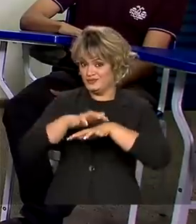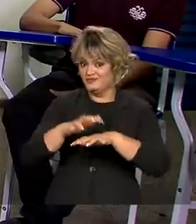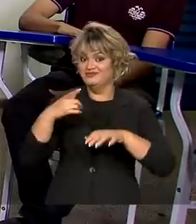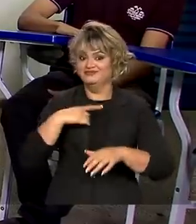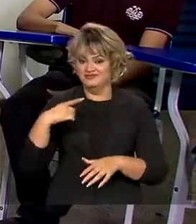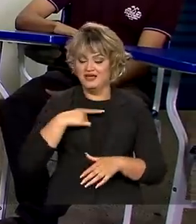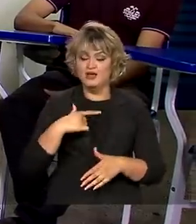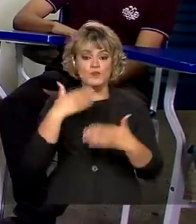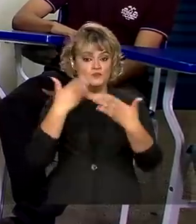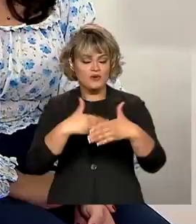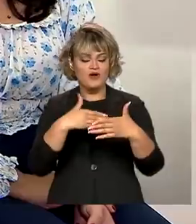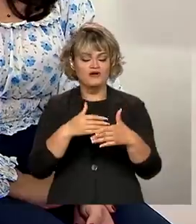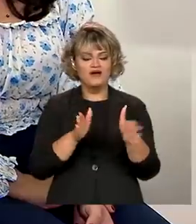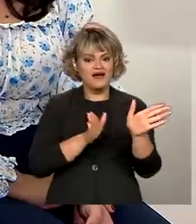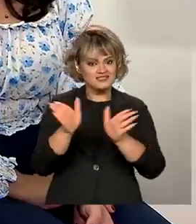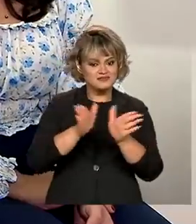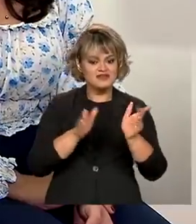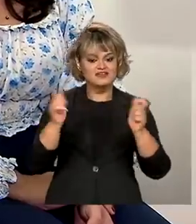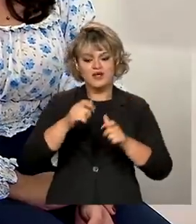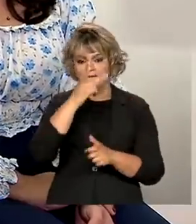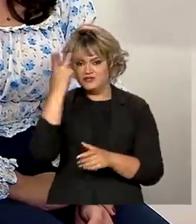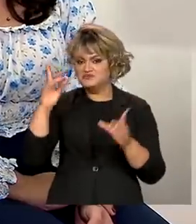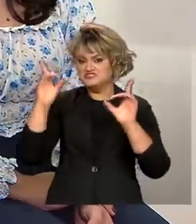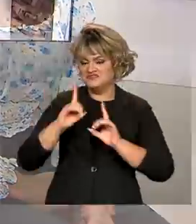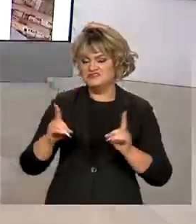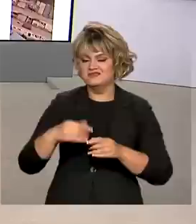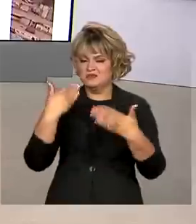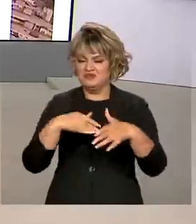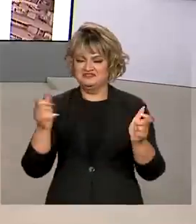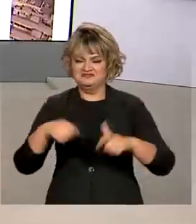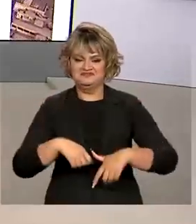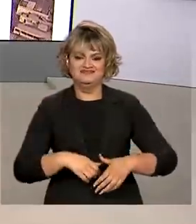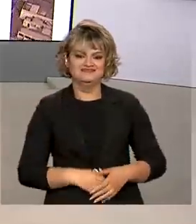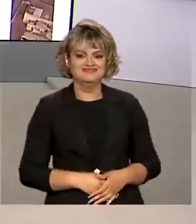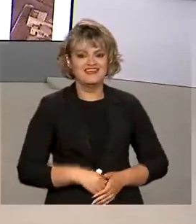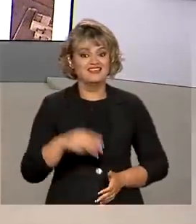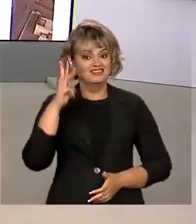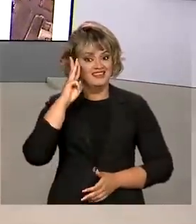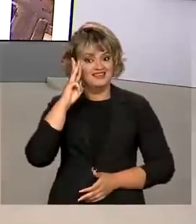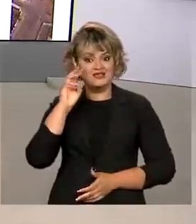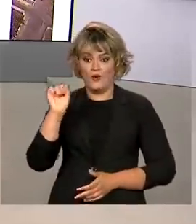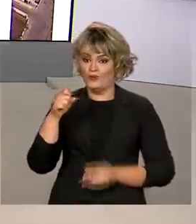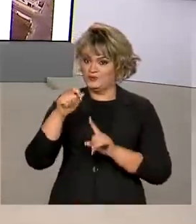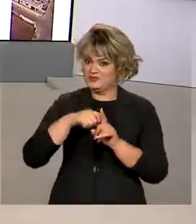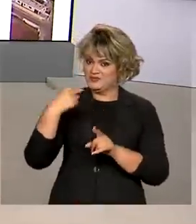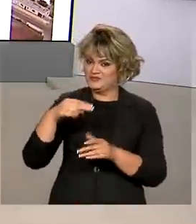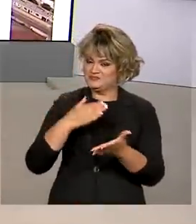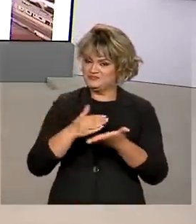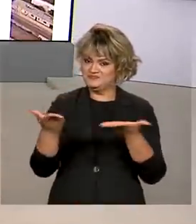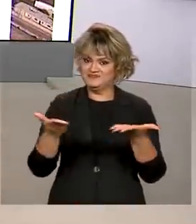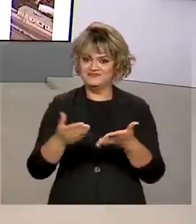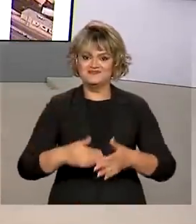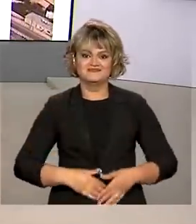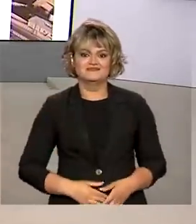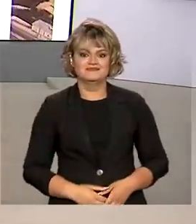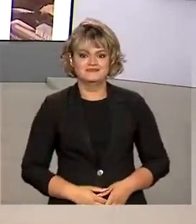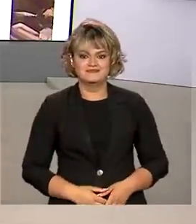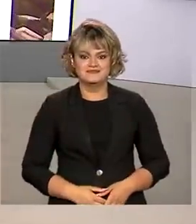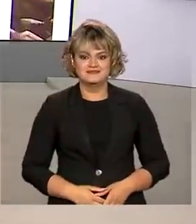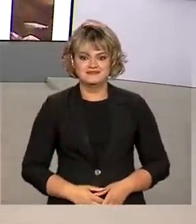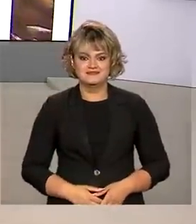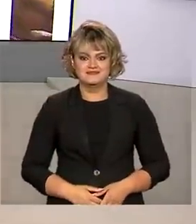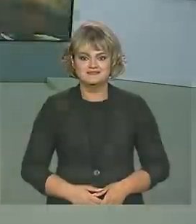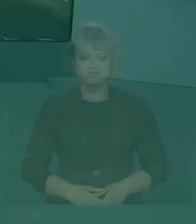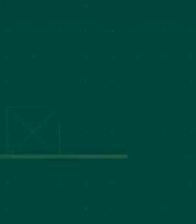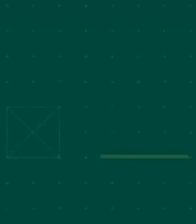acessíveis dão oportunidade a pessoas com deficiência. Terça-feira, 8 de novembro. O Brasil em Dia já está